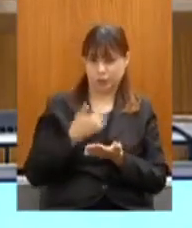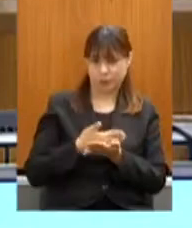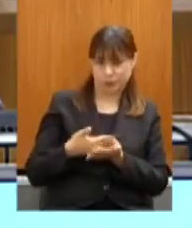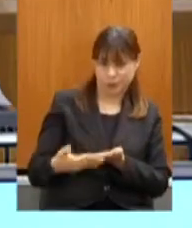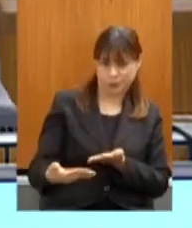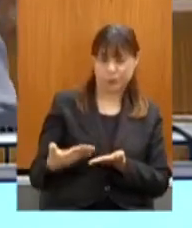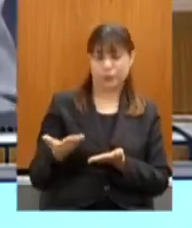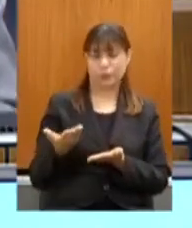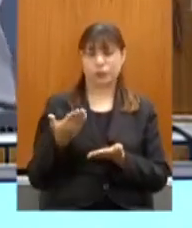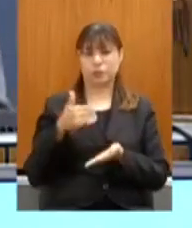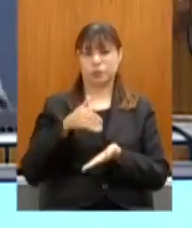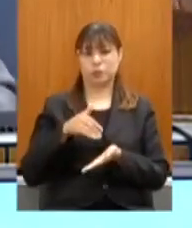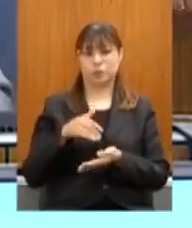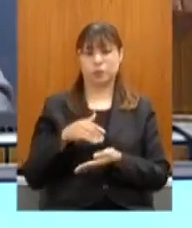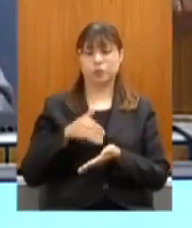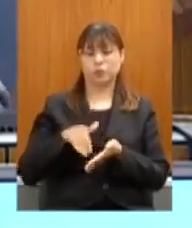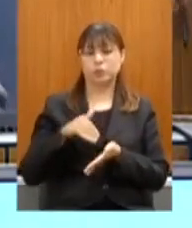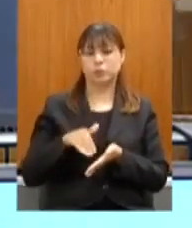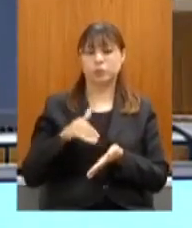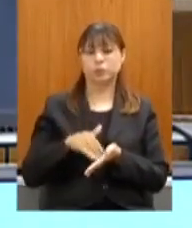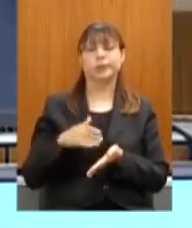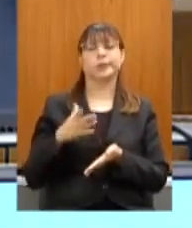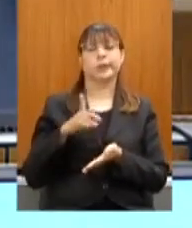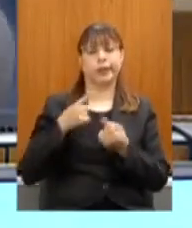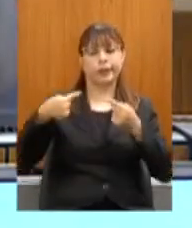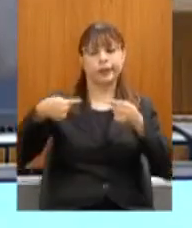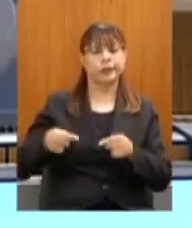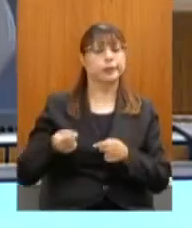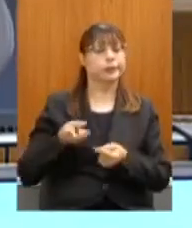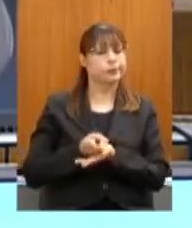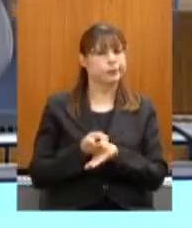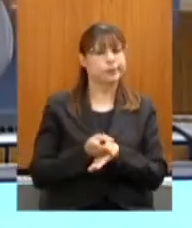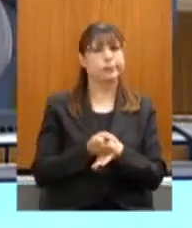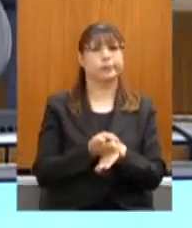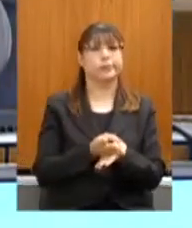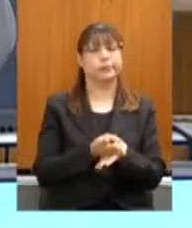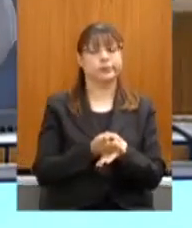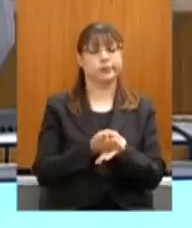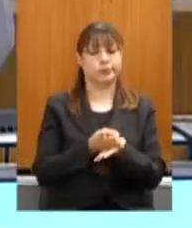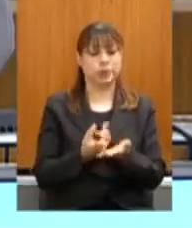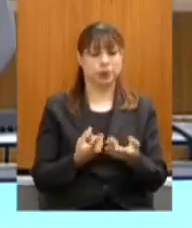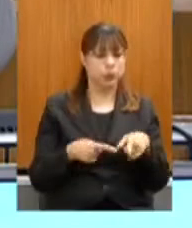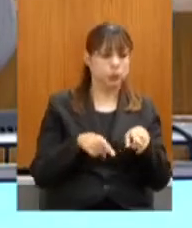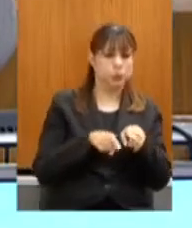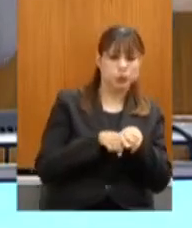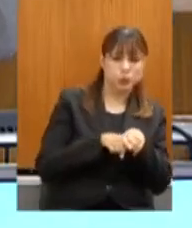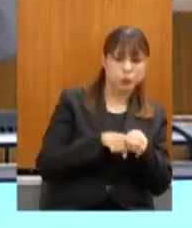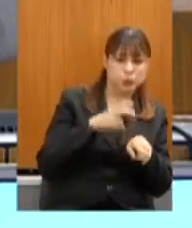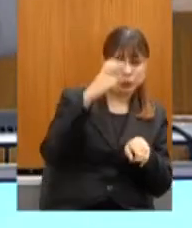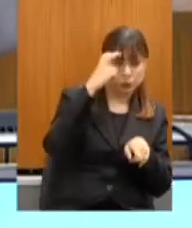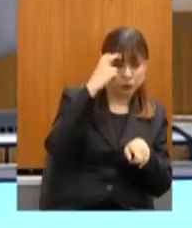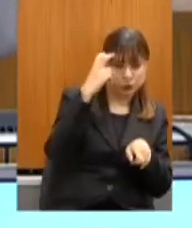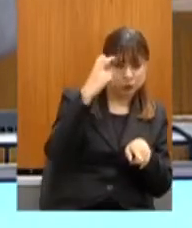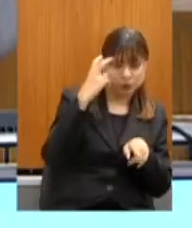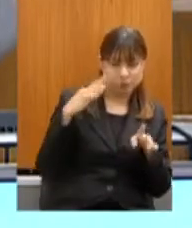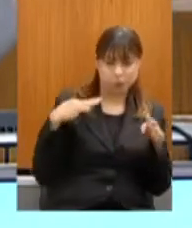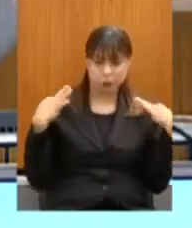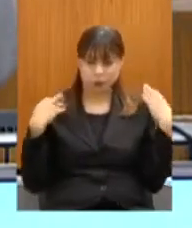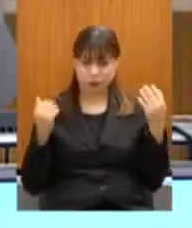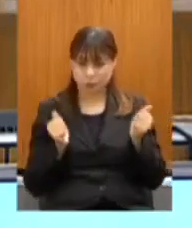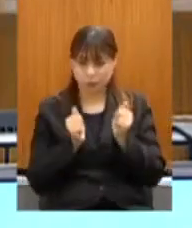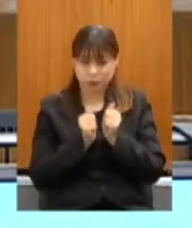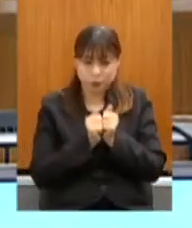tínhamos o desafio, e temos cotidianamente, de juntar a cultura e o turismo num projeto